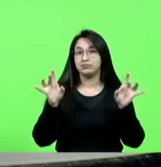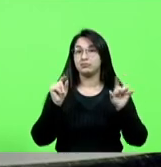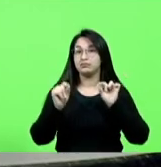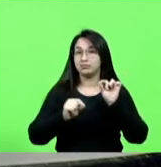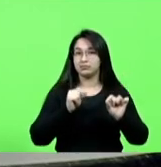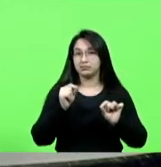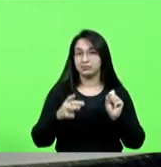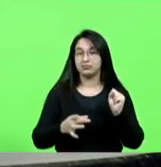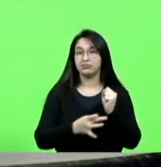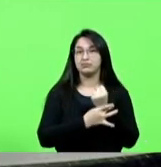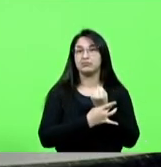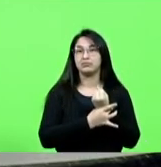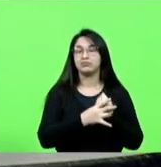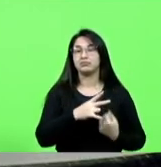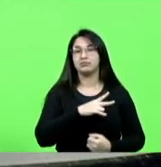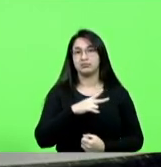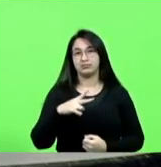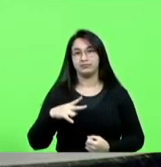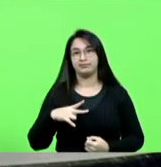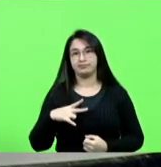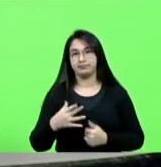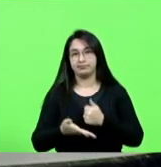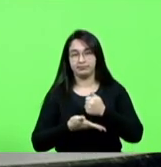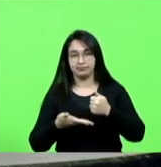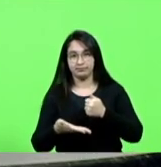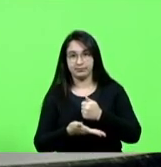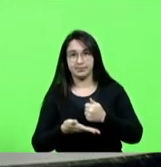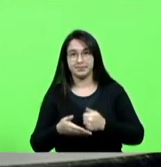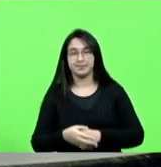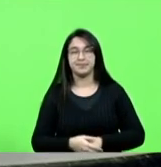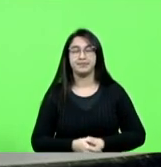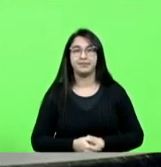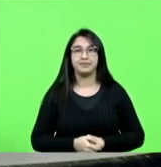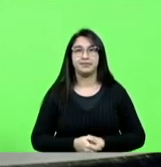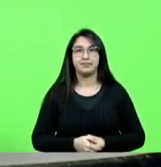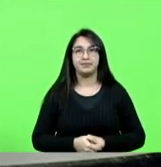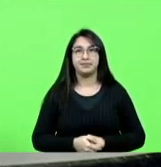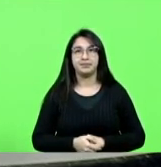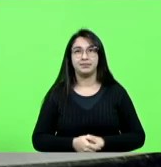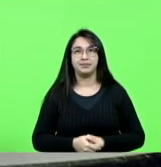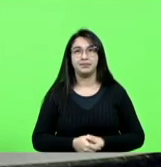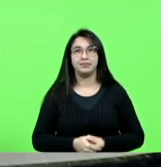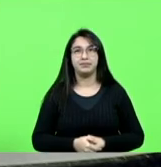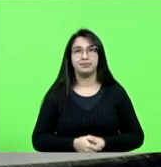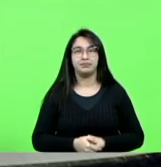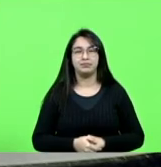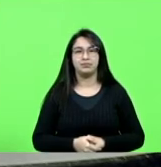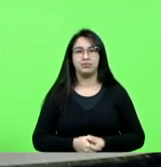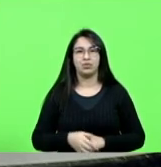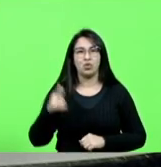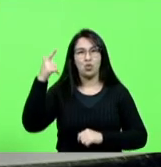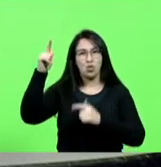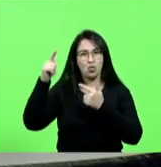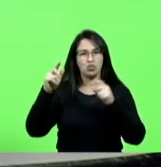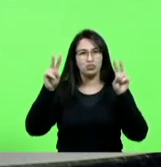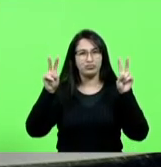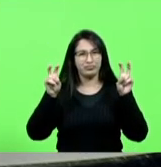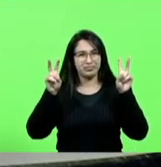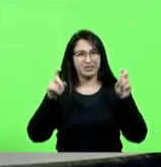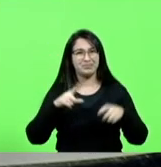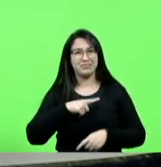de segurança pública de pé. Eu quero... Teria outros assuntos, mas como vejo que o meu